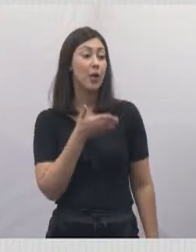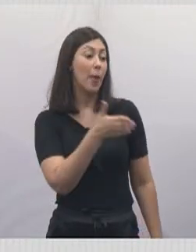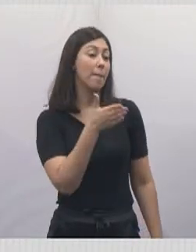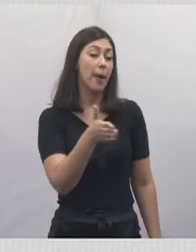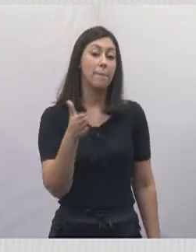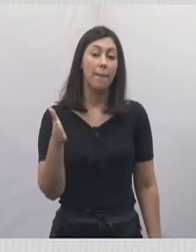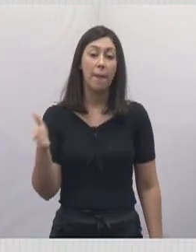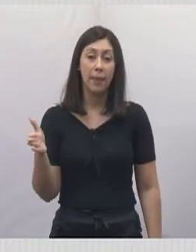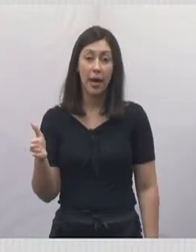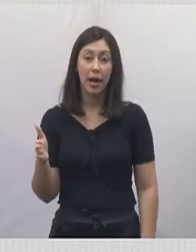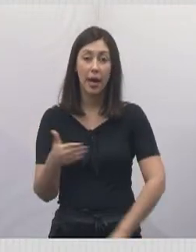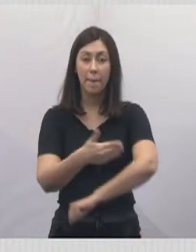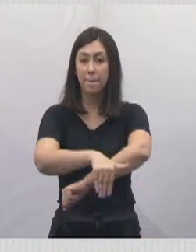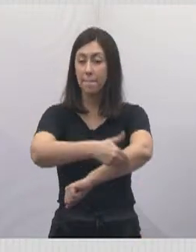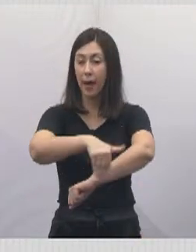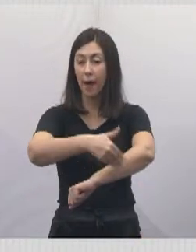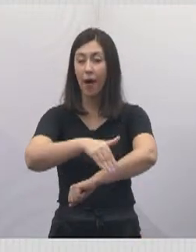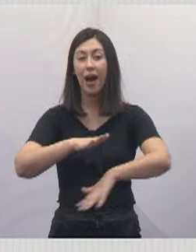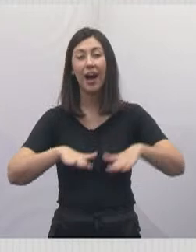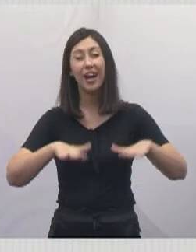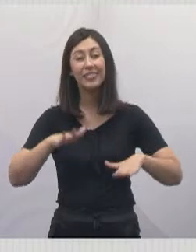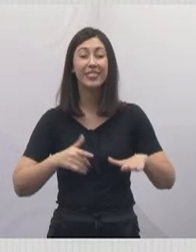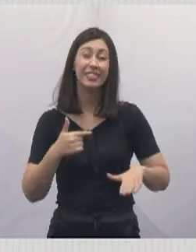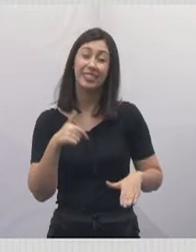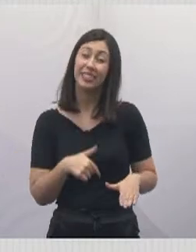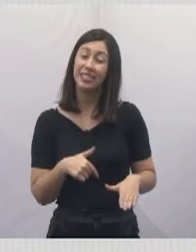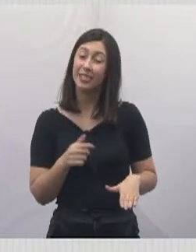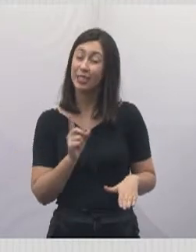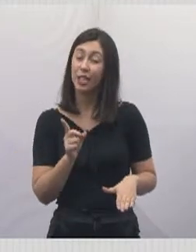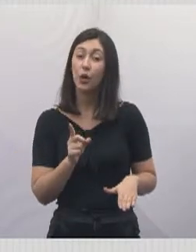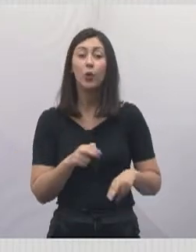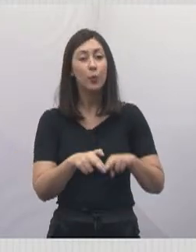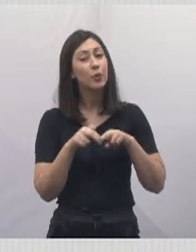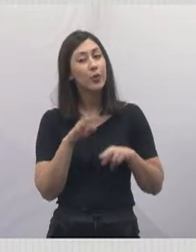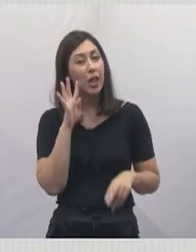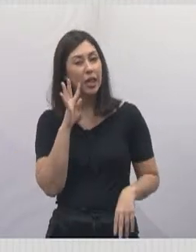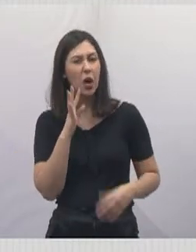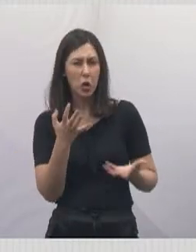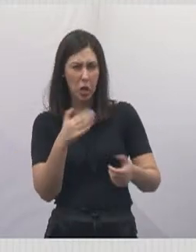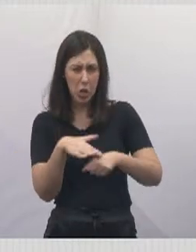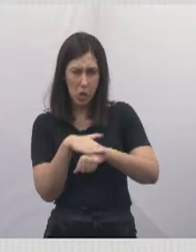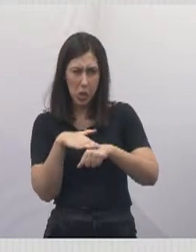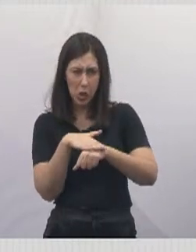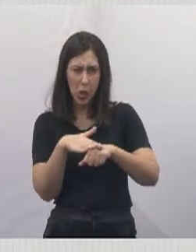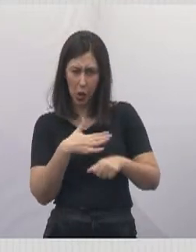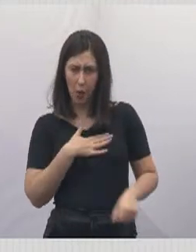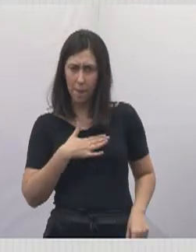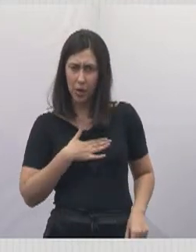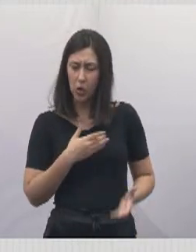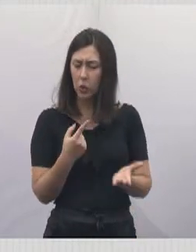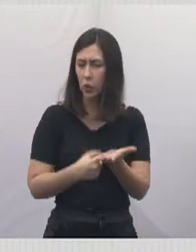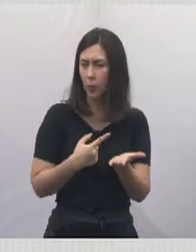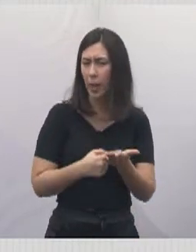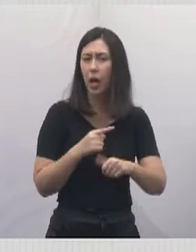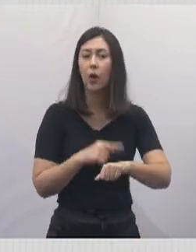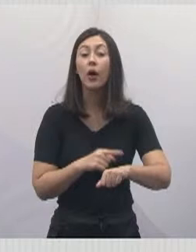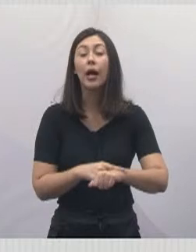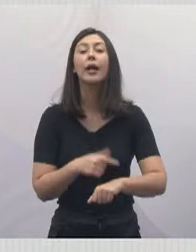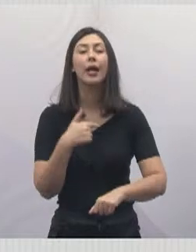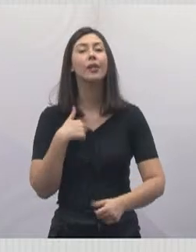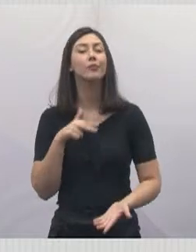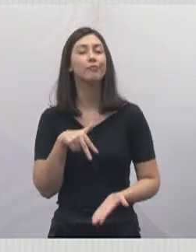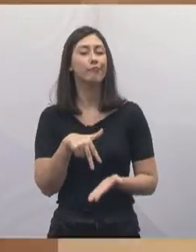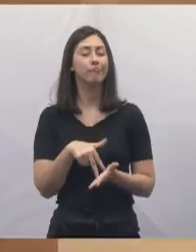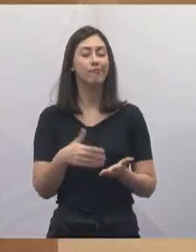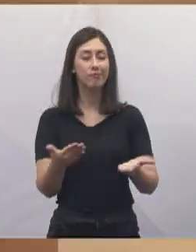caminha por esta cidade toda, às vezes eu não estou aqui. Então é legal você, se você quiser falar comigo, agende um horário, nós estaremos aqui para te